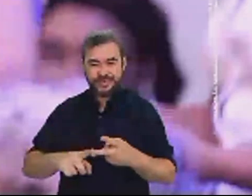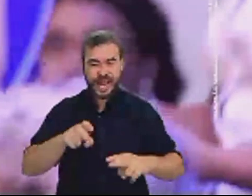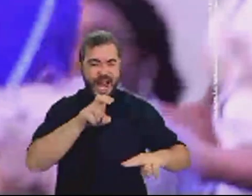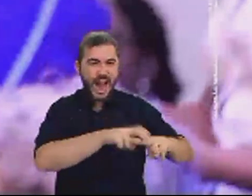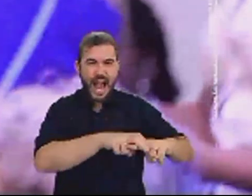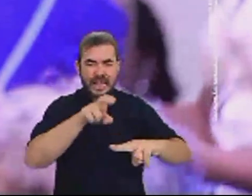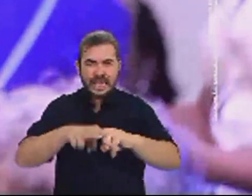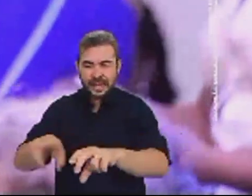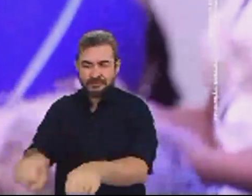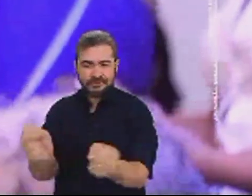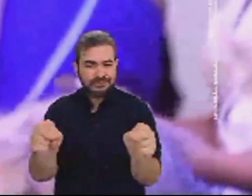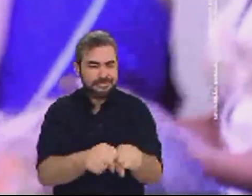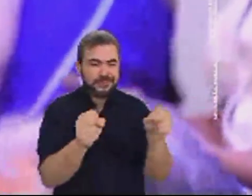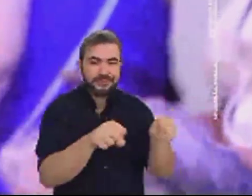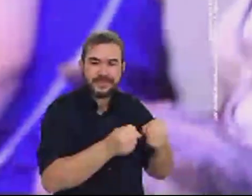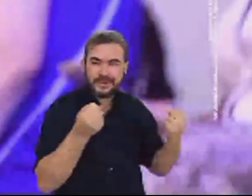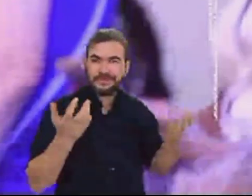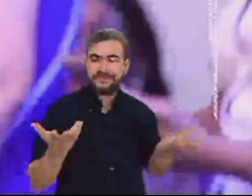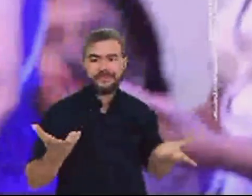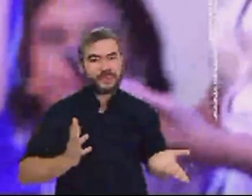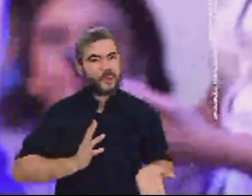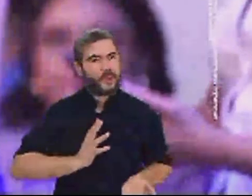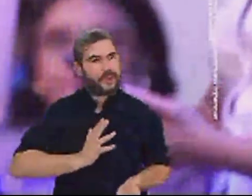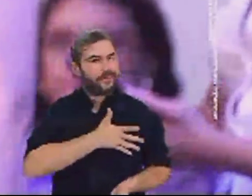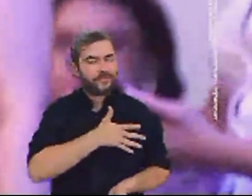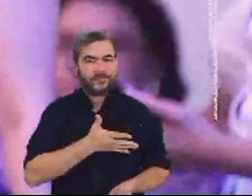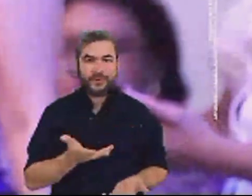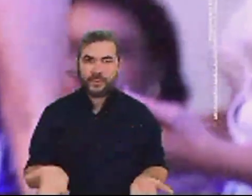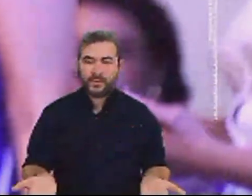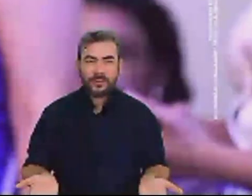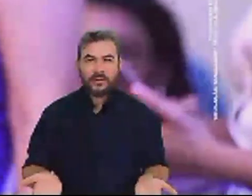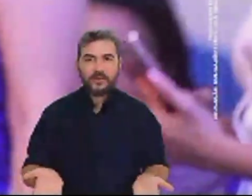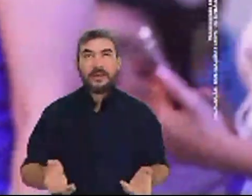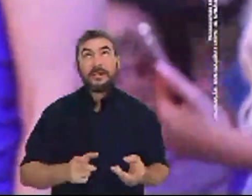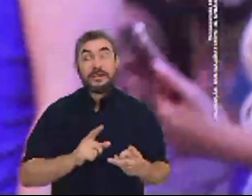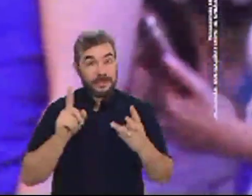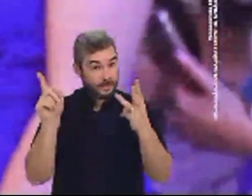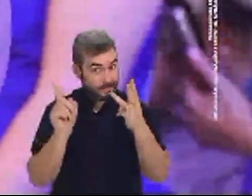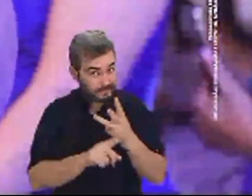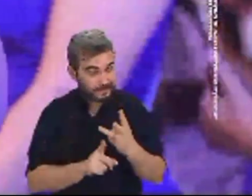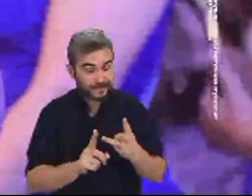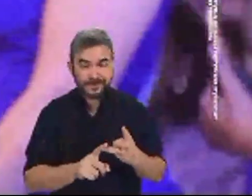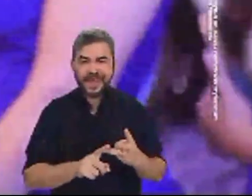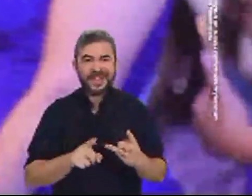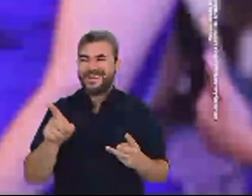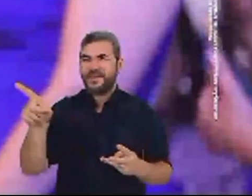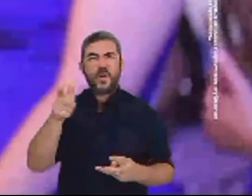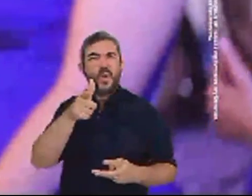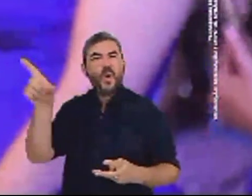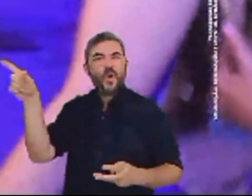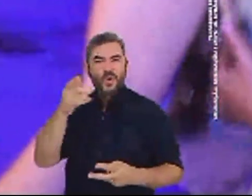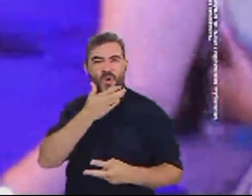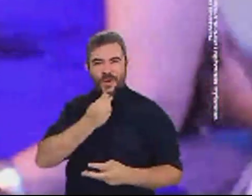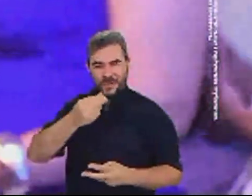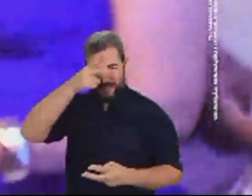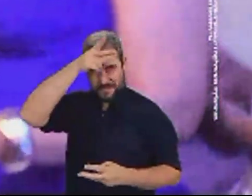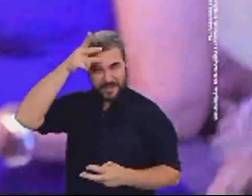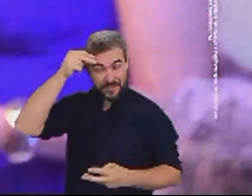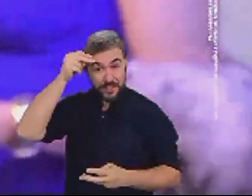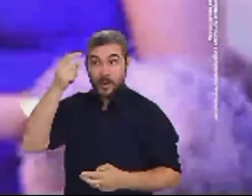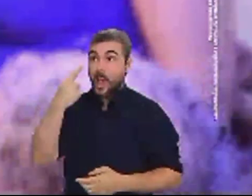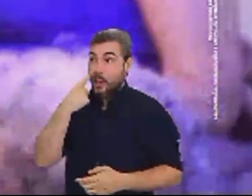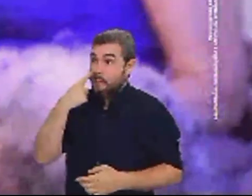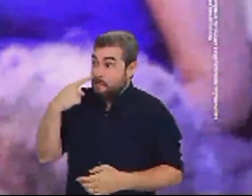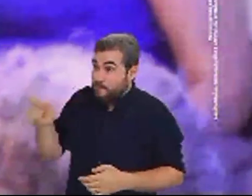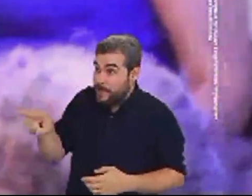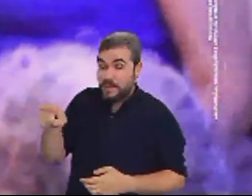quebrada ah e além do mais o outro prefeito eu vi que ele tinha recebido para